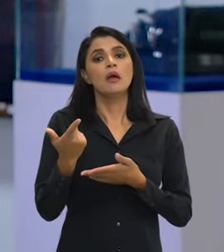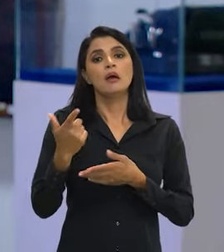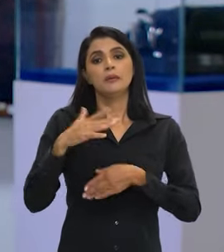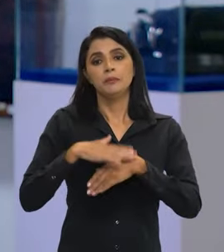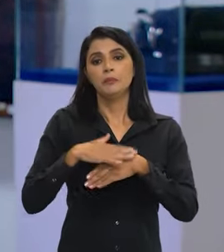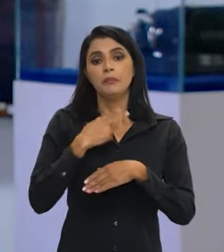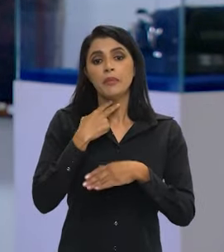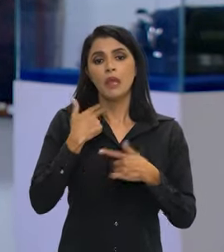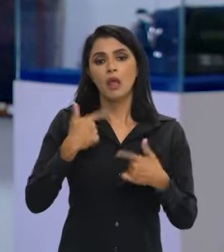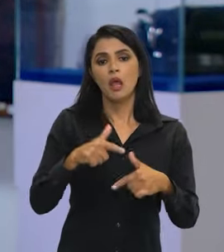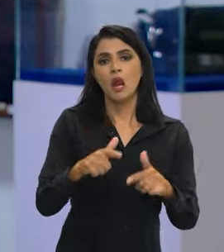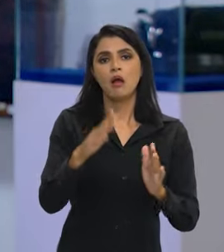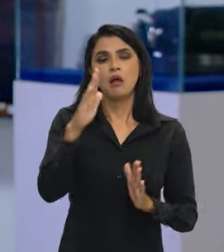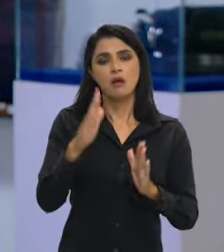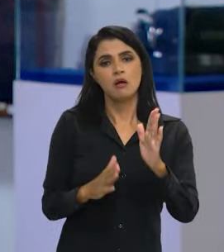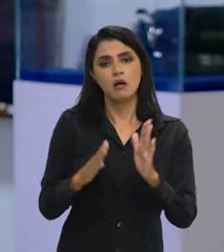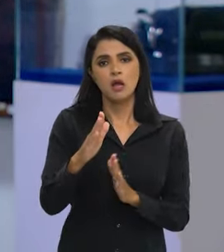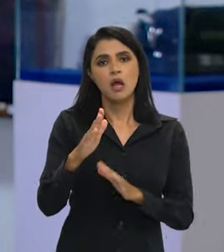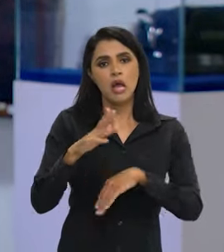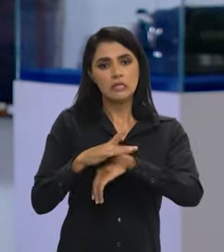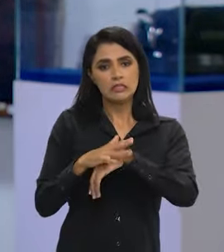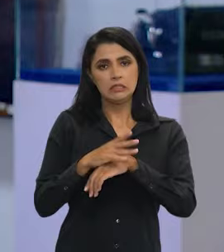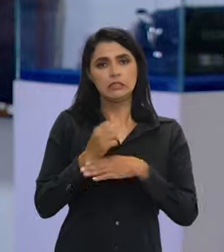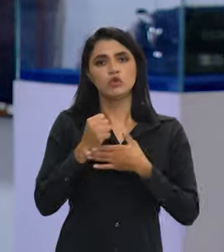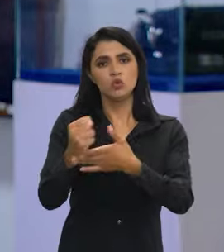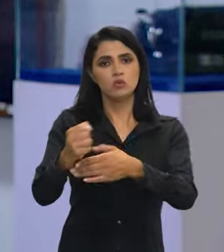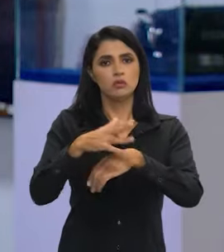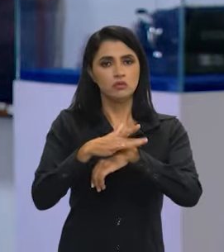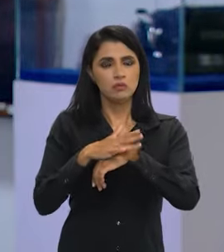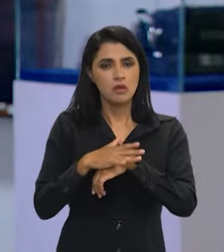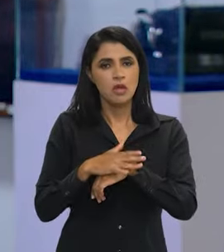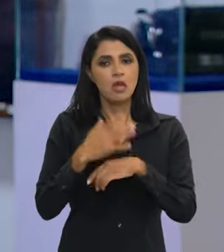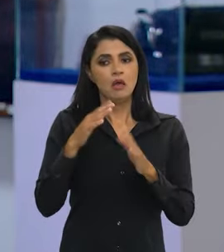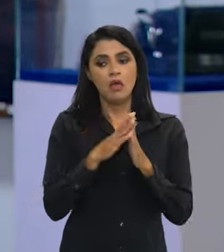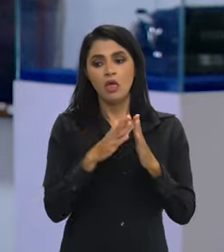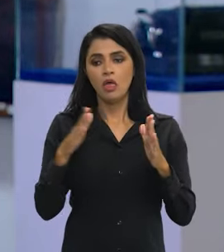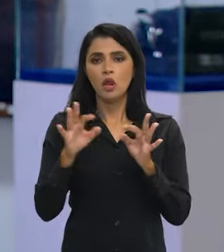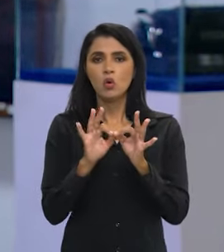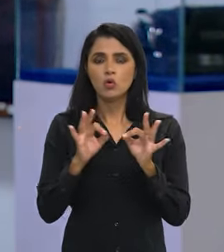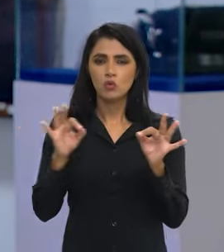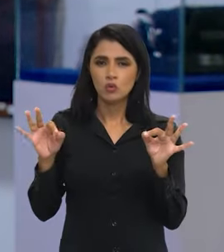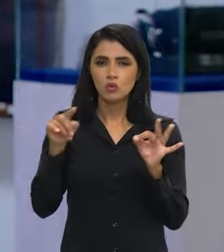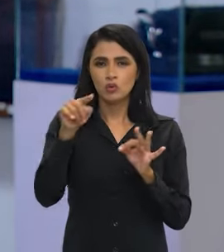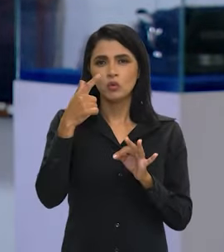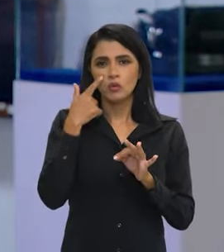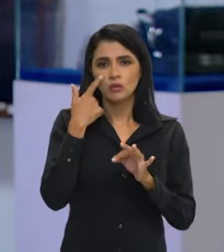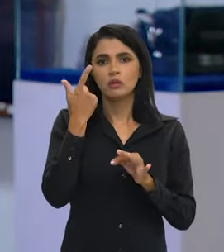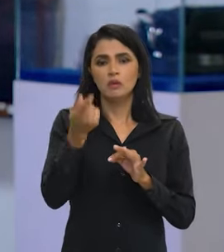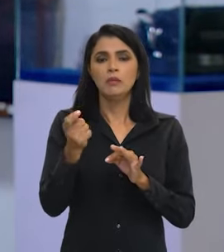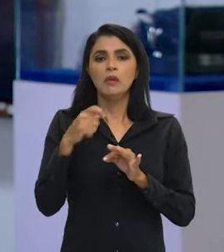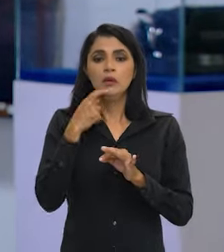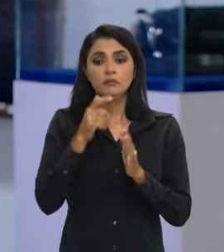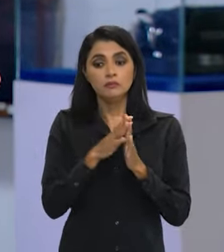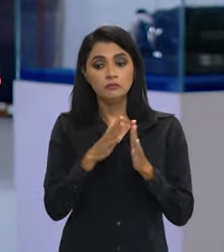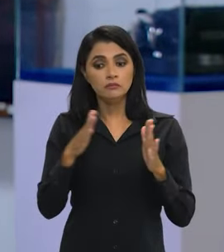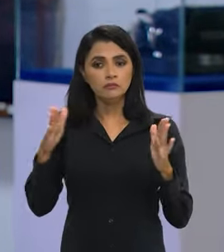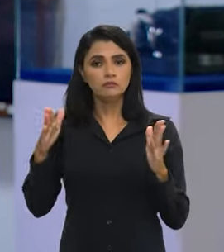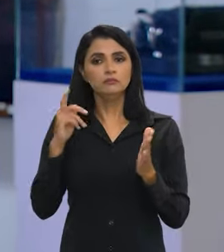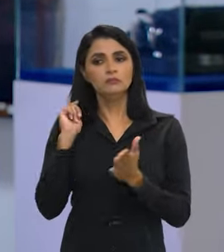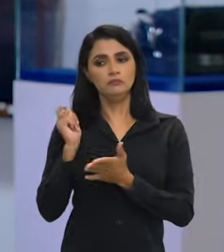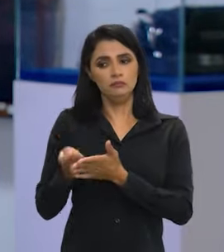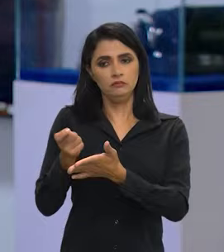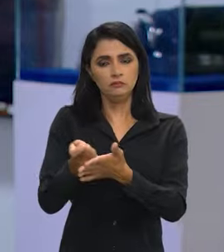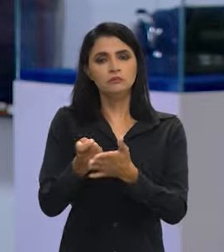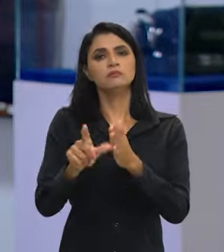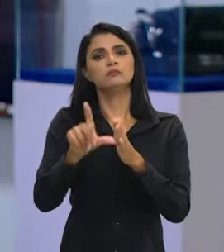aquele auxílio-doença. Ninguém vai aposentar com o ateste médio, nada, porque é um benefício de longa duração, inclusive com impacto fiscal muito longo,